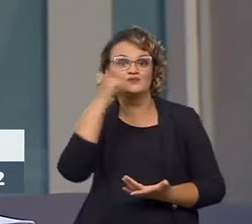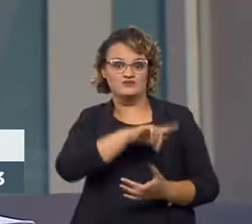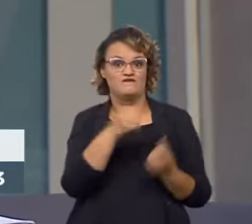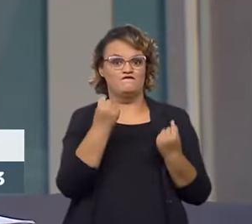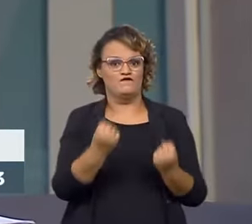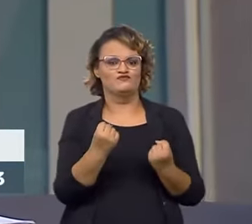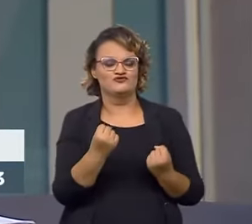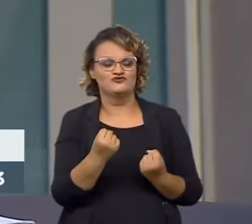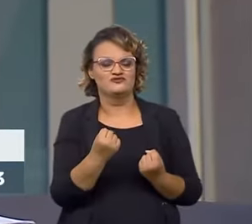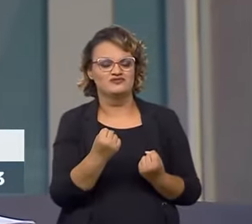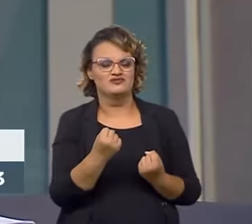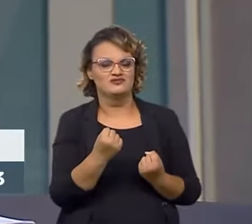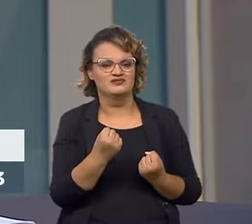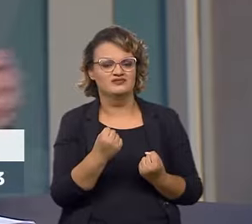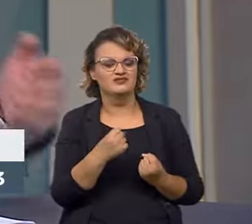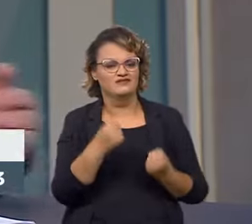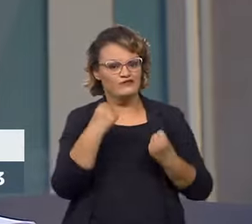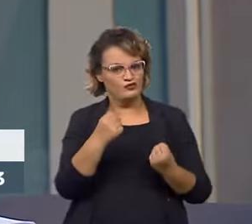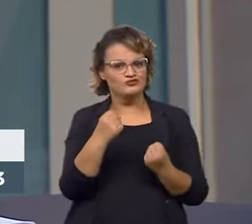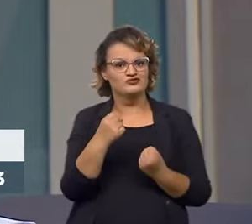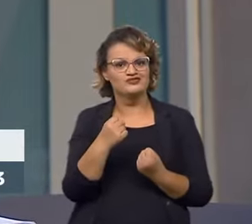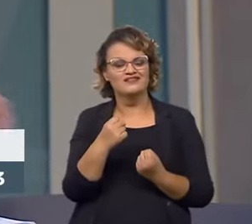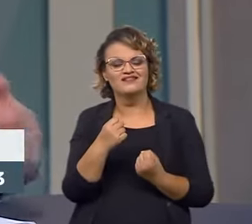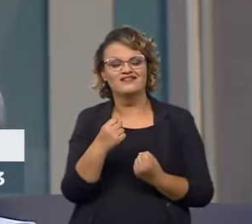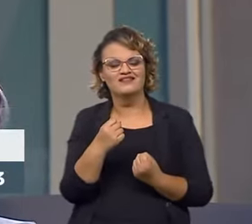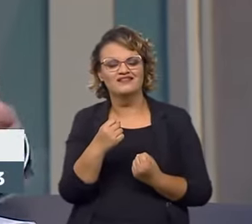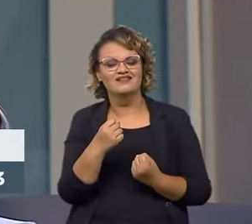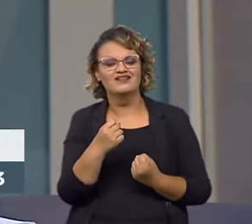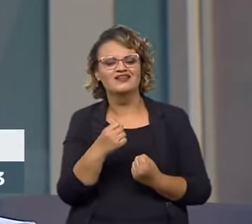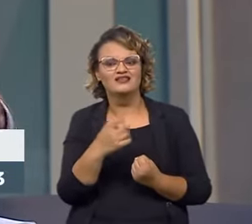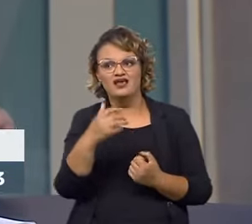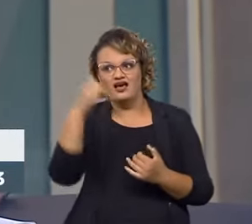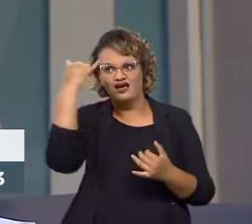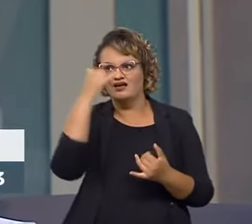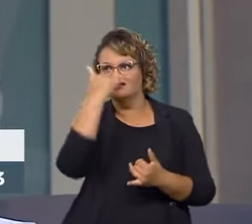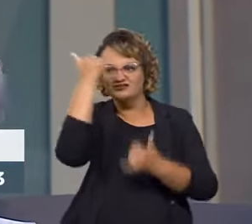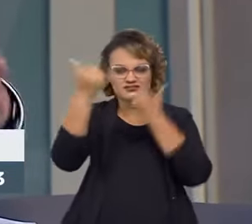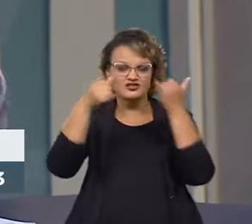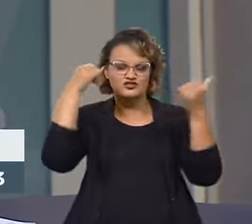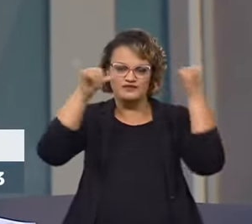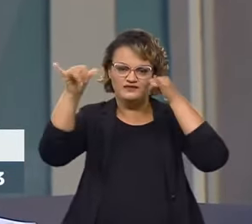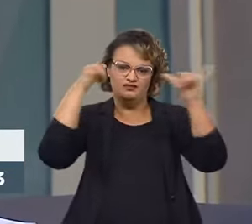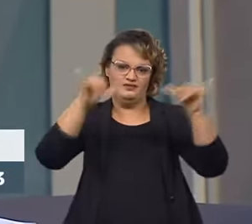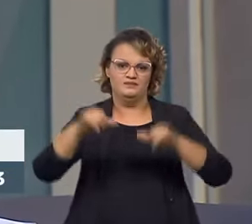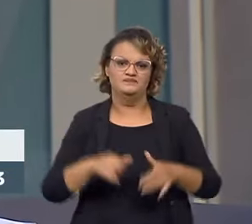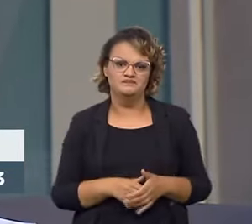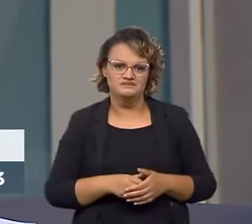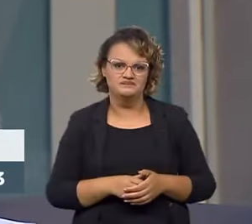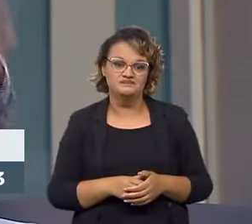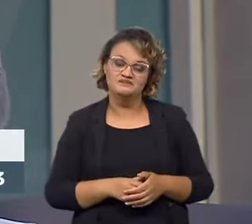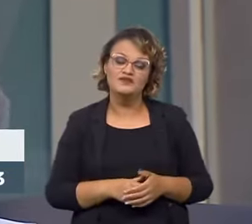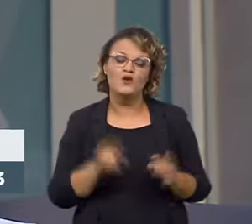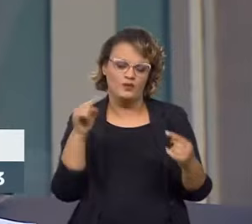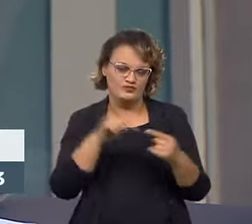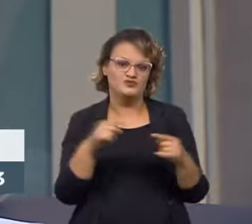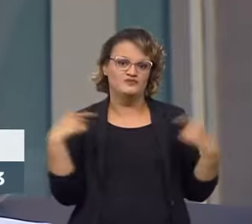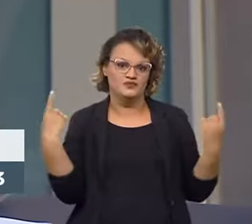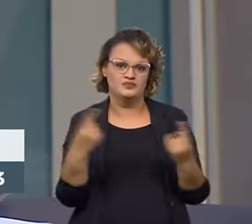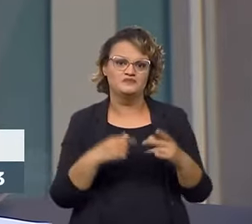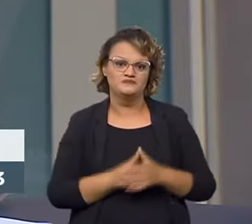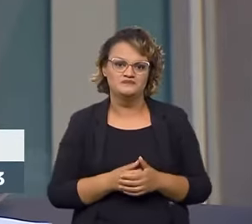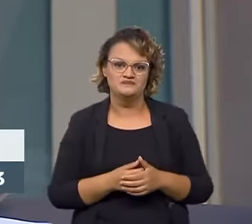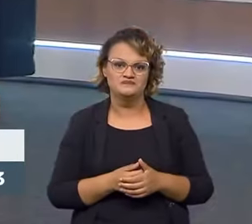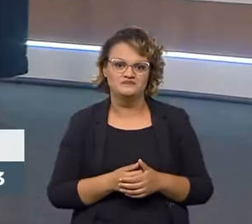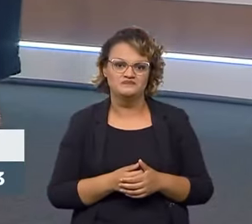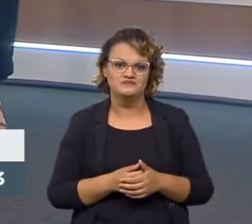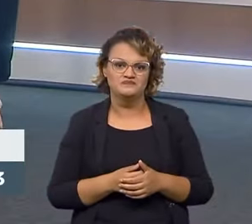força e para a gente chegar no mínimo de acidentes possíveis na sociedade. É esse que é a nossa ganha de meta.